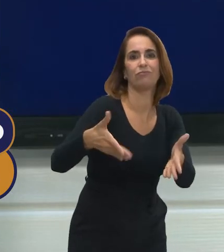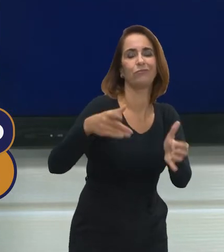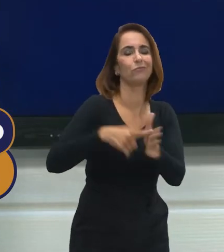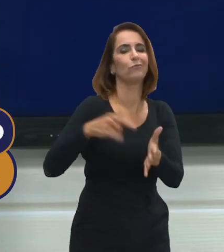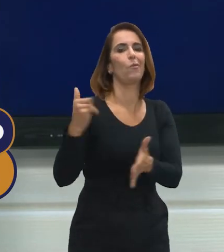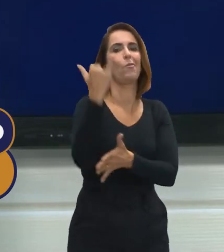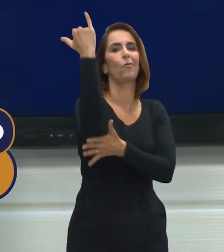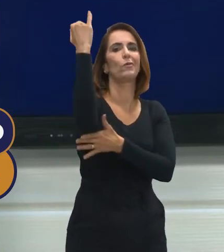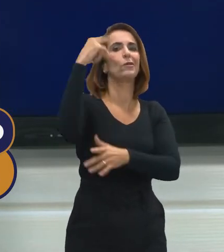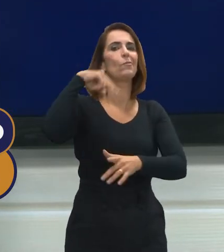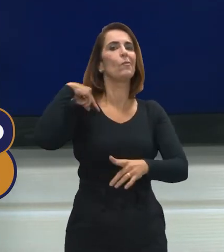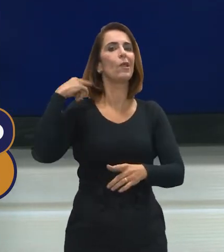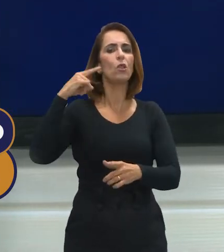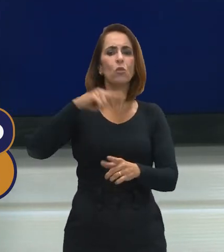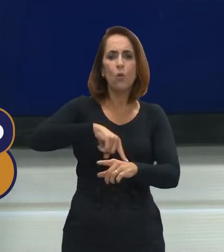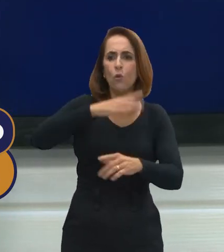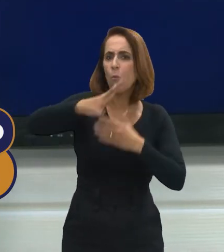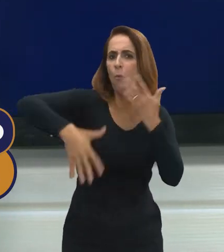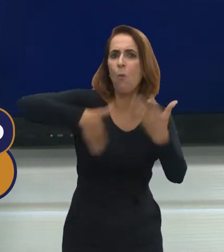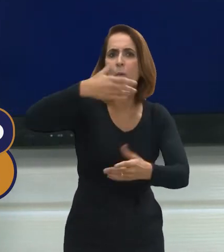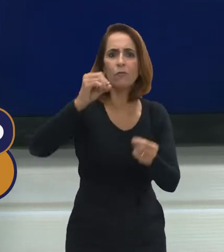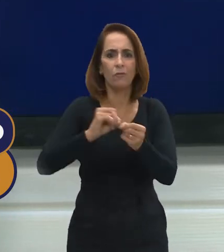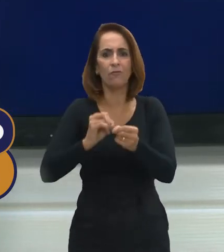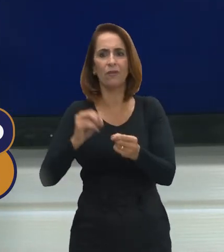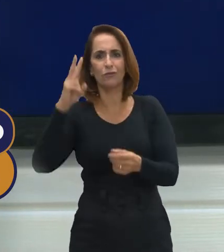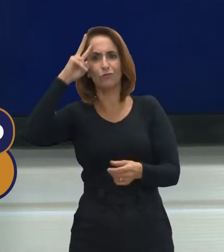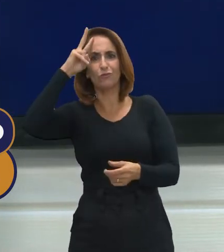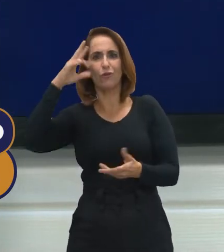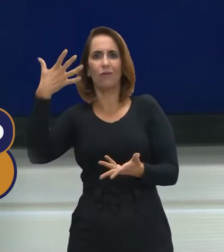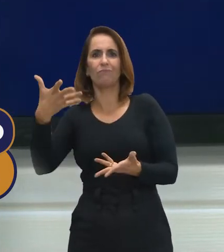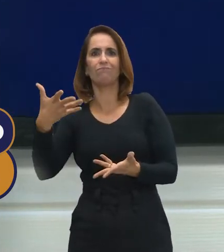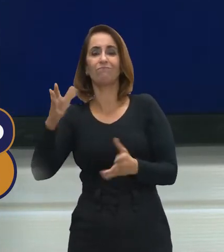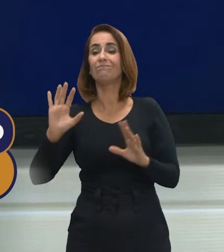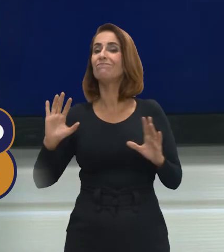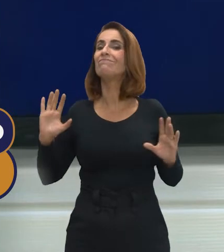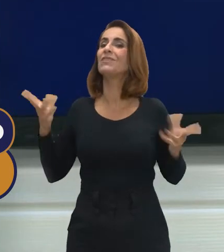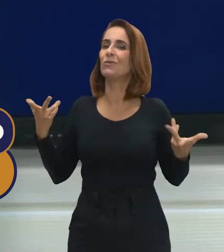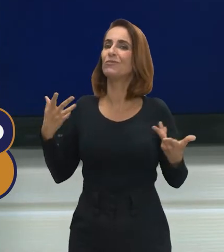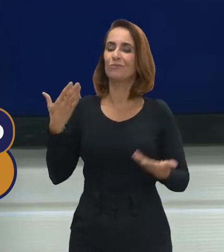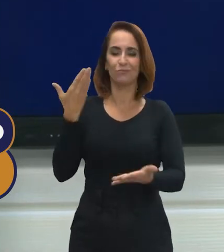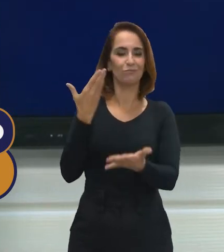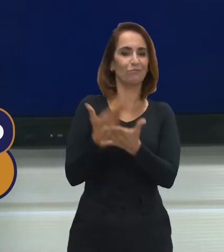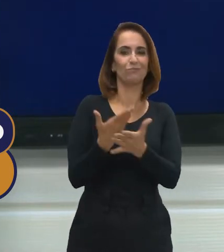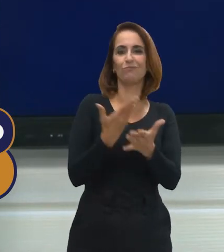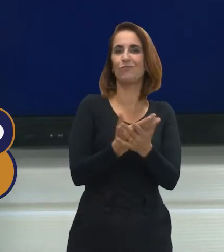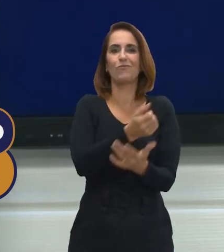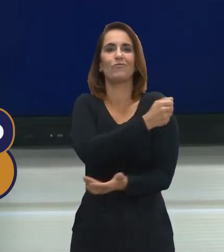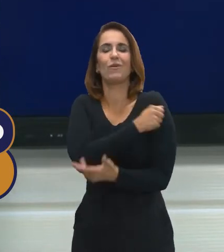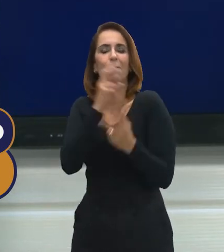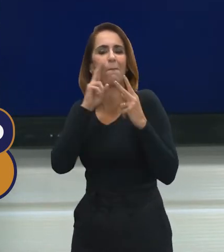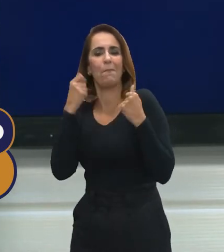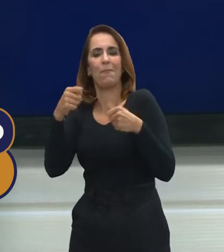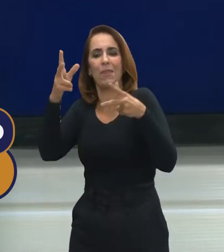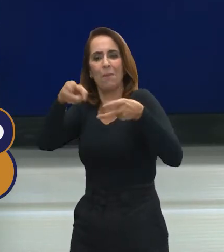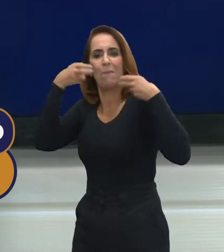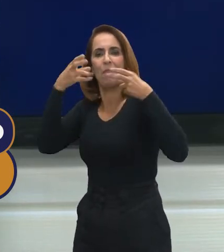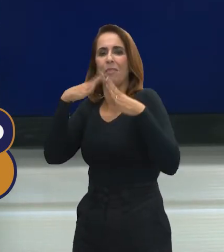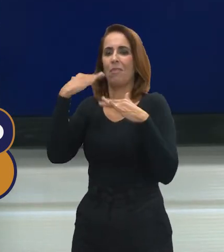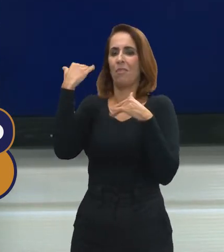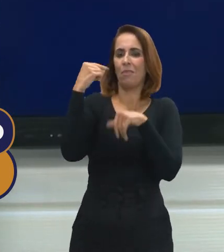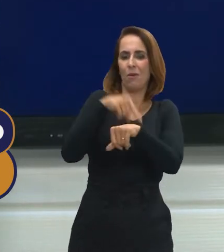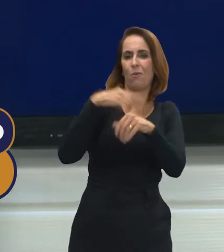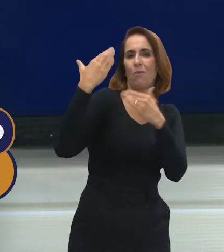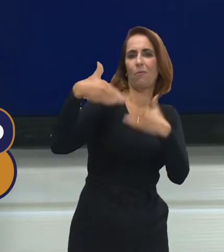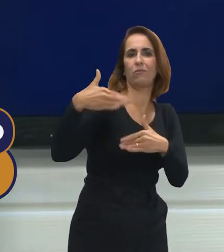importante porque a todo momento nós estamos fazendo história. Então, o estudante, ele tem que perceber na hora da